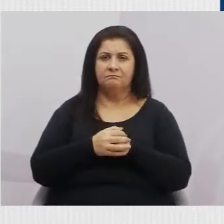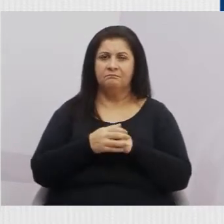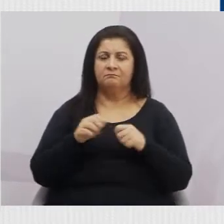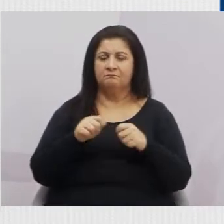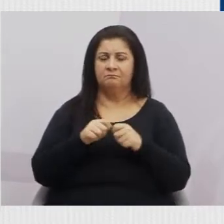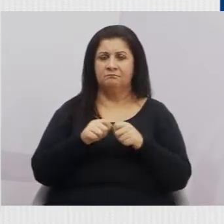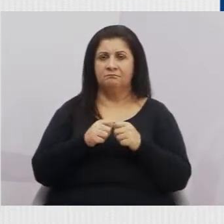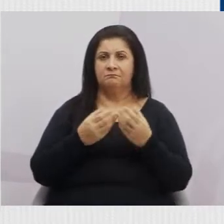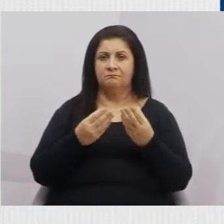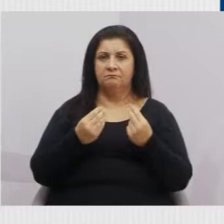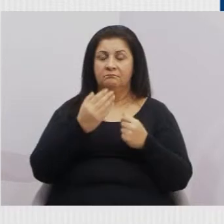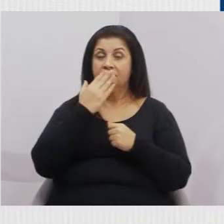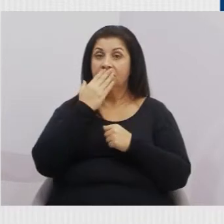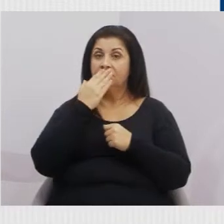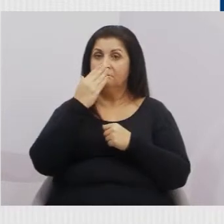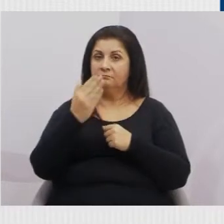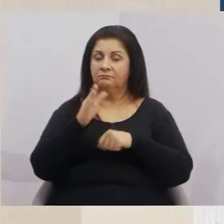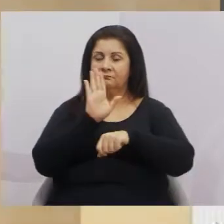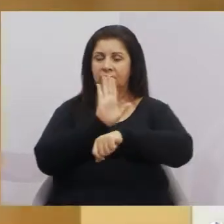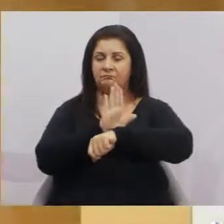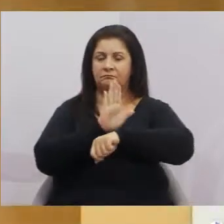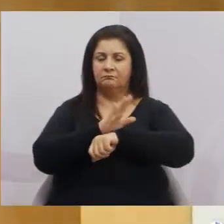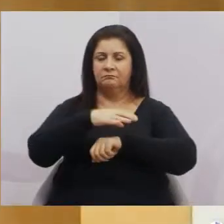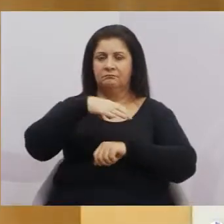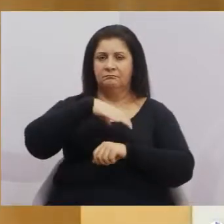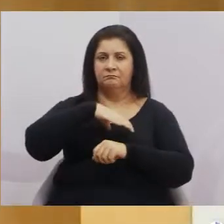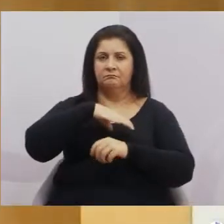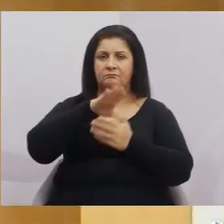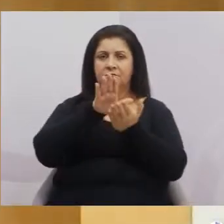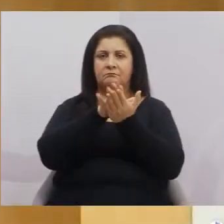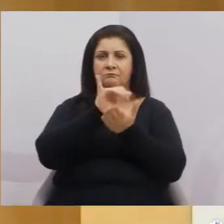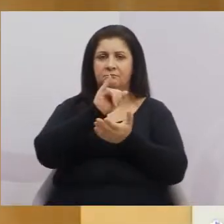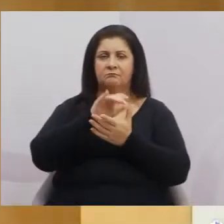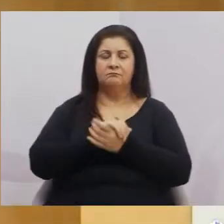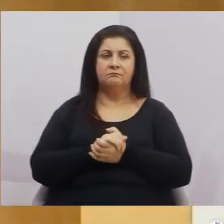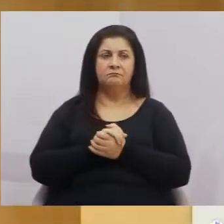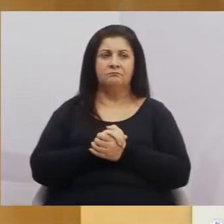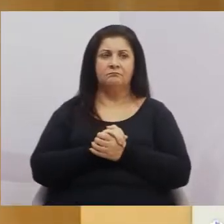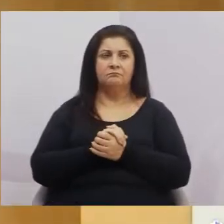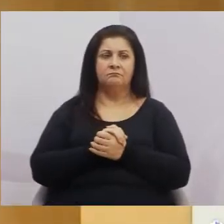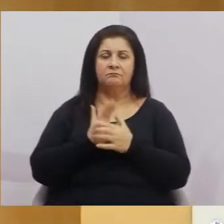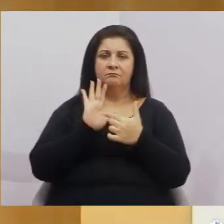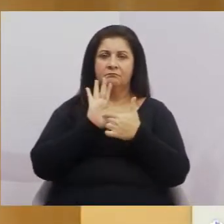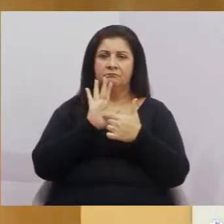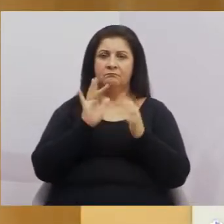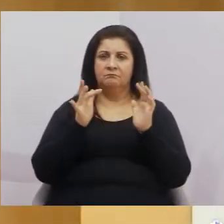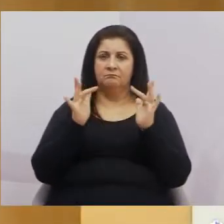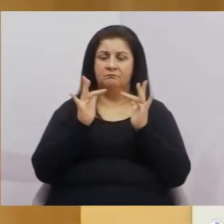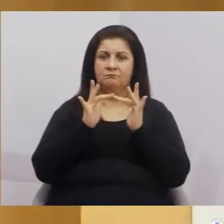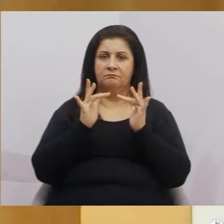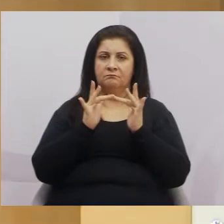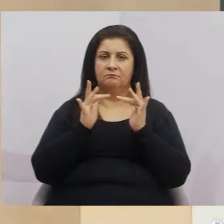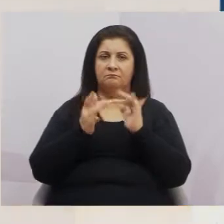pedidos em prol da cidade de Jacareí. Eu quero colocar os nossos contatos.